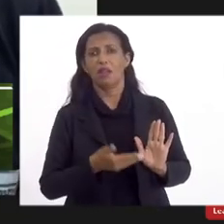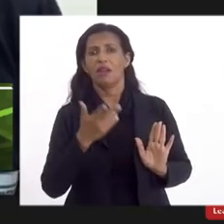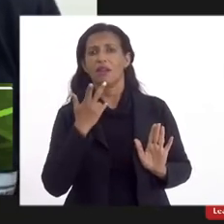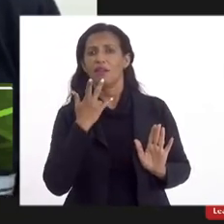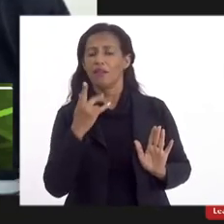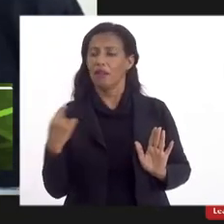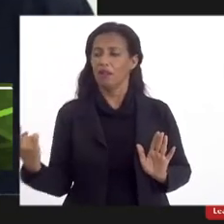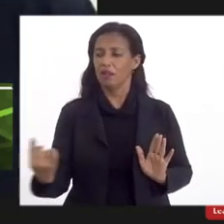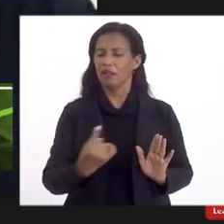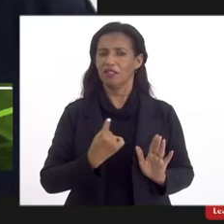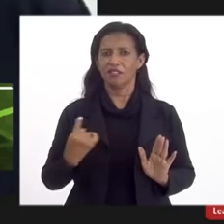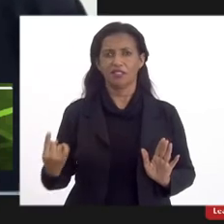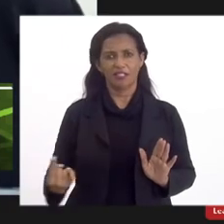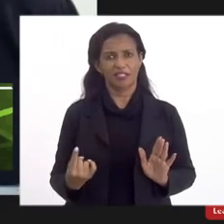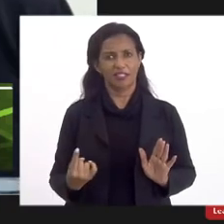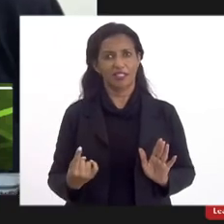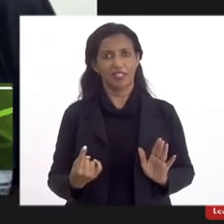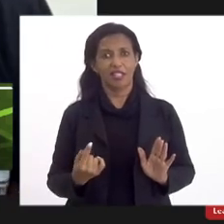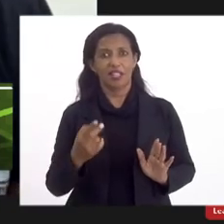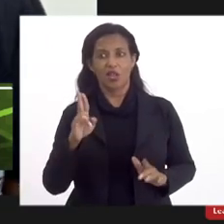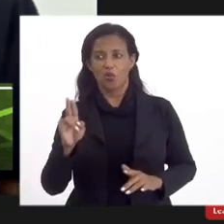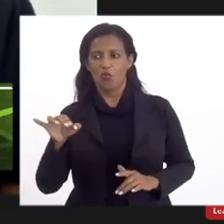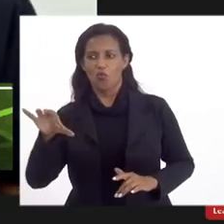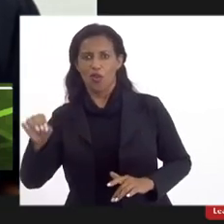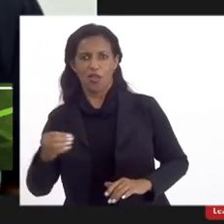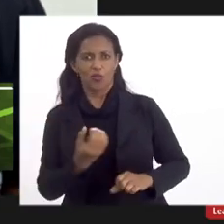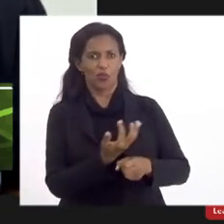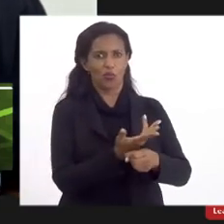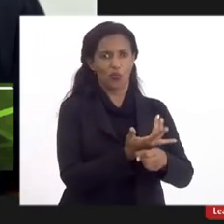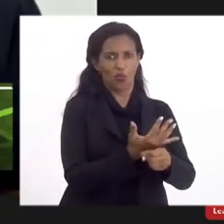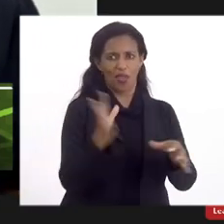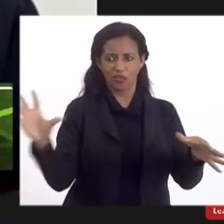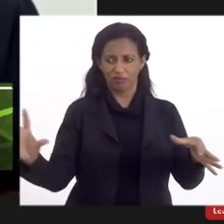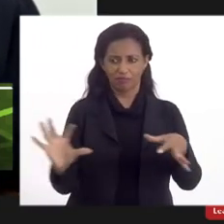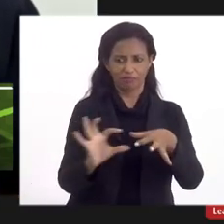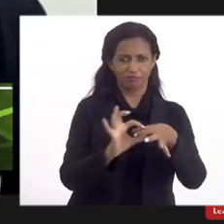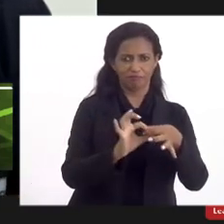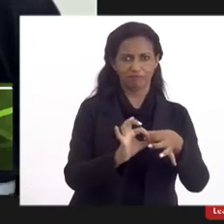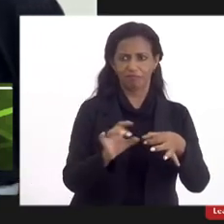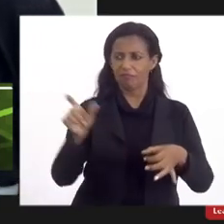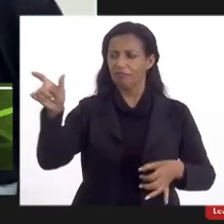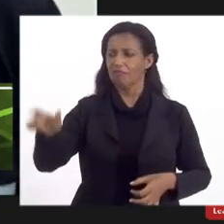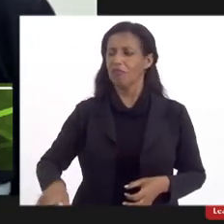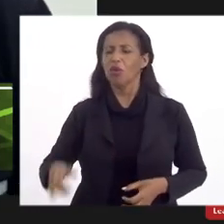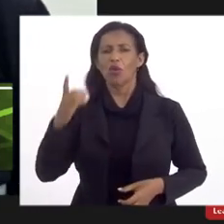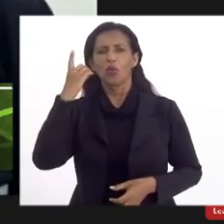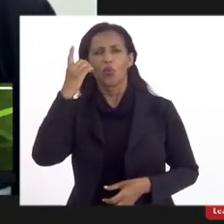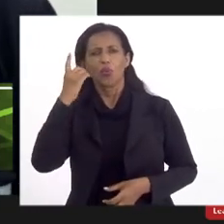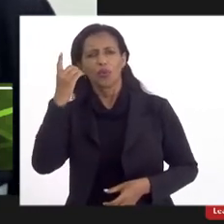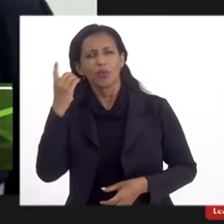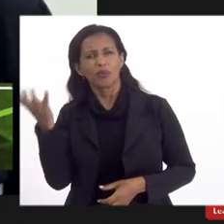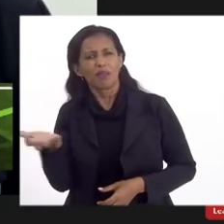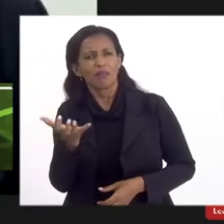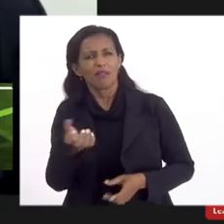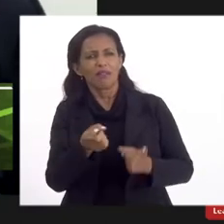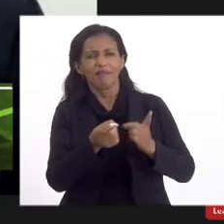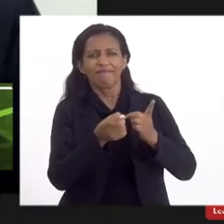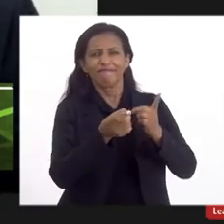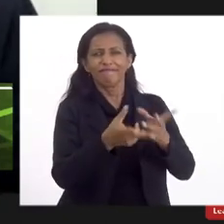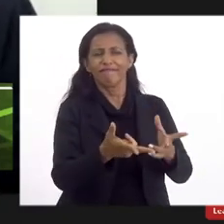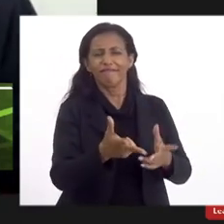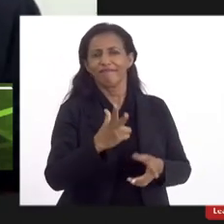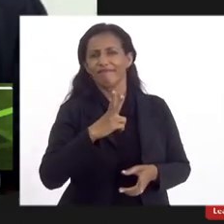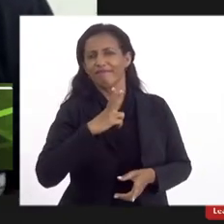a gente de união da UESO qual é ele venha querer terminar novamente extinguir então deixo aqui minha